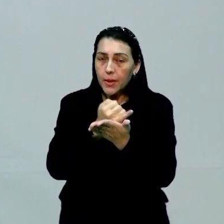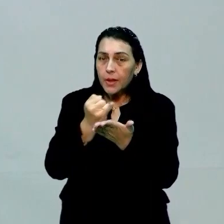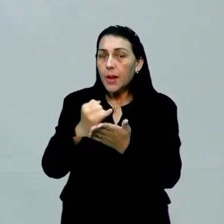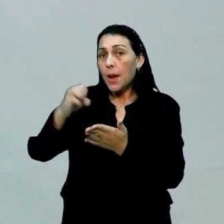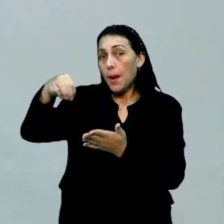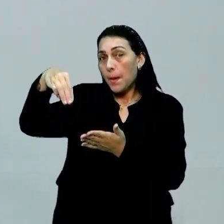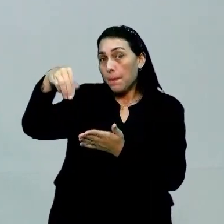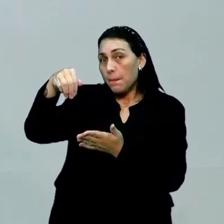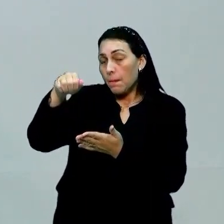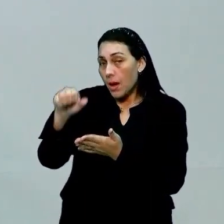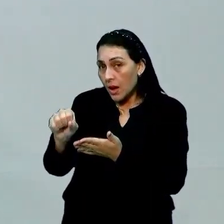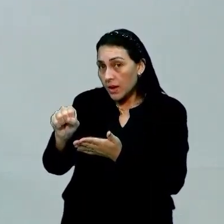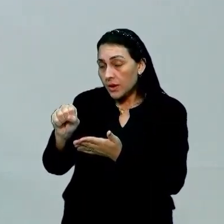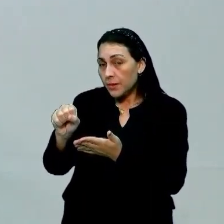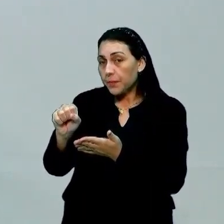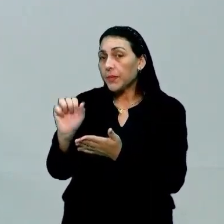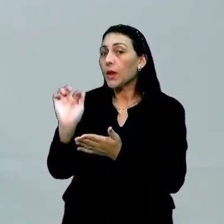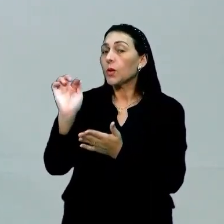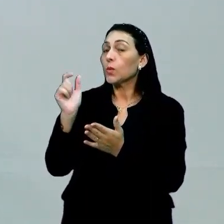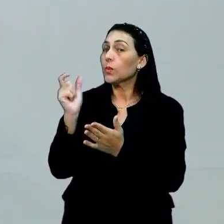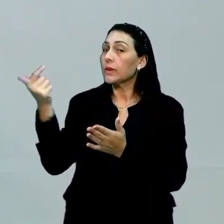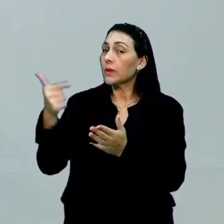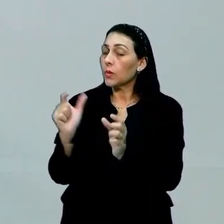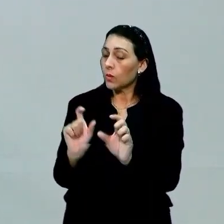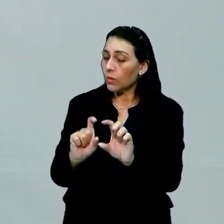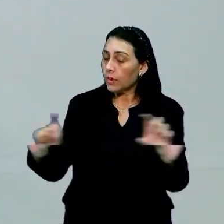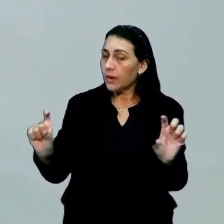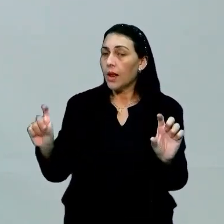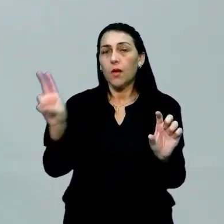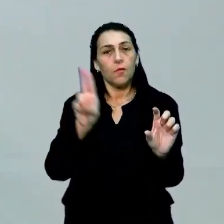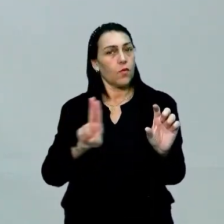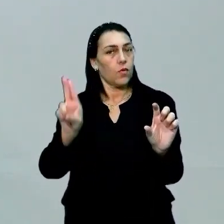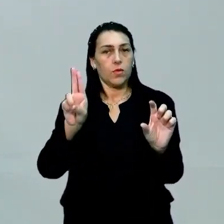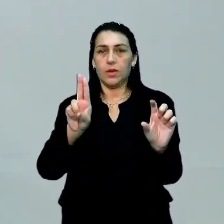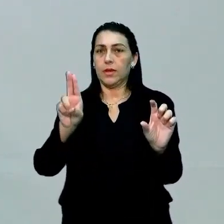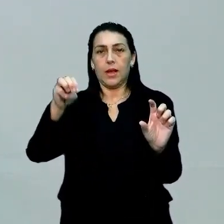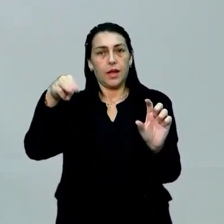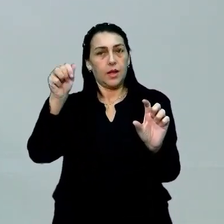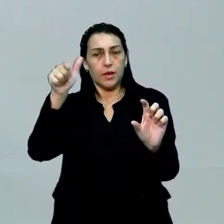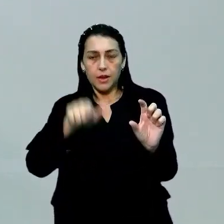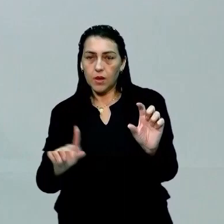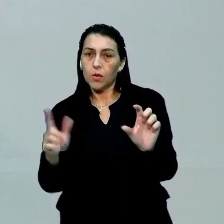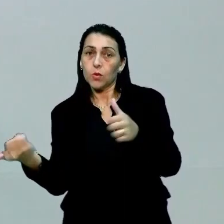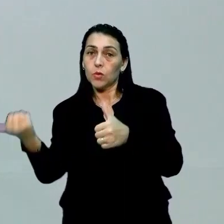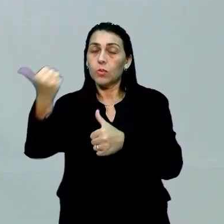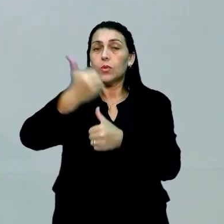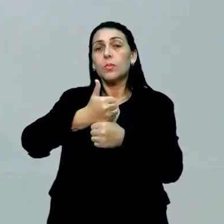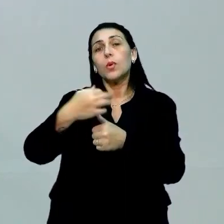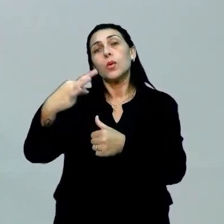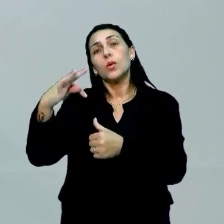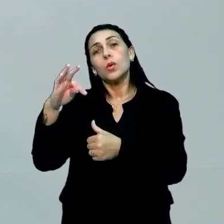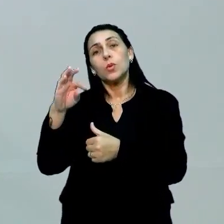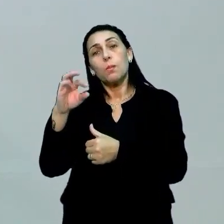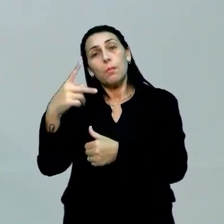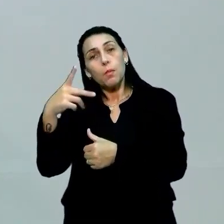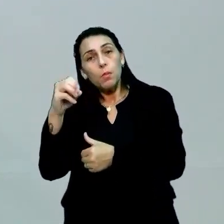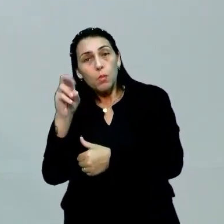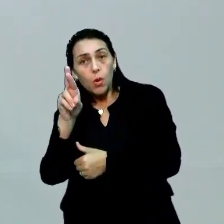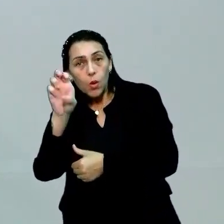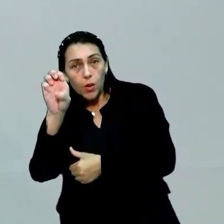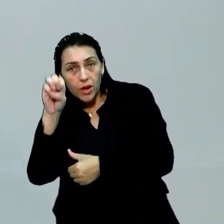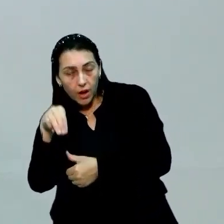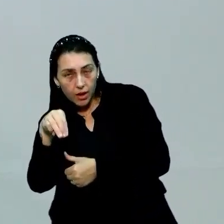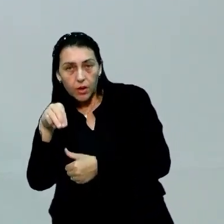mas, aí lá no meu segundo parágrafo, eu já não vou utilizar o mas novamente. Eu posso substituí-lo por porém ou